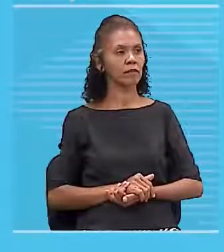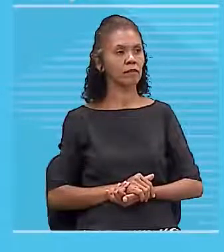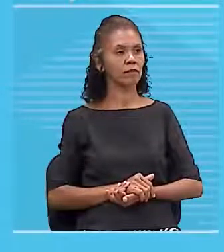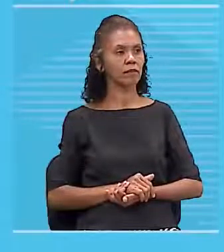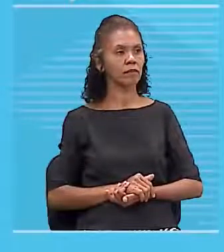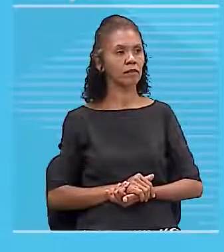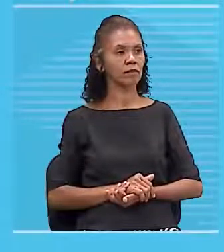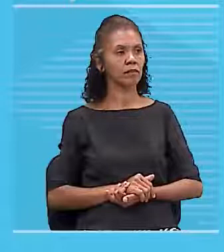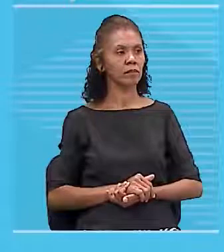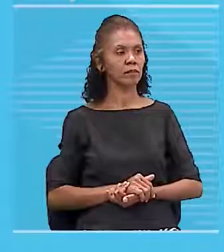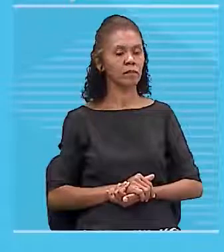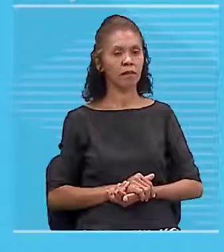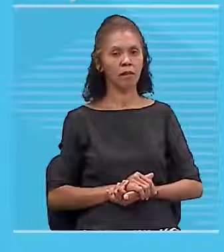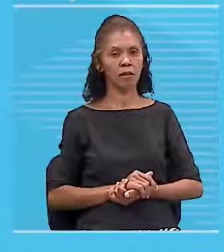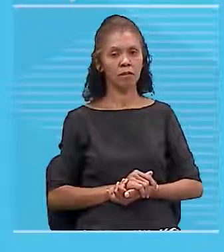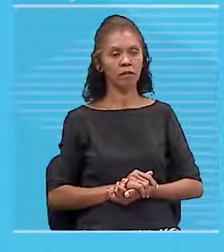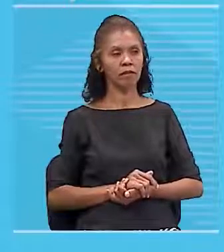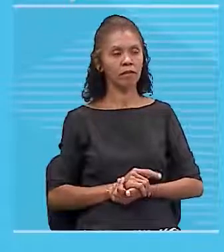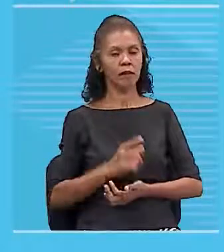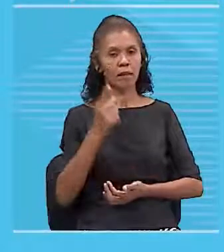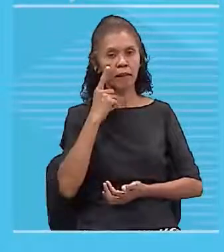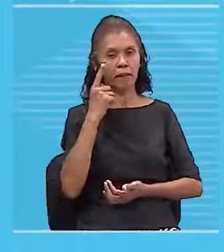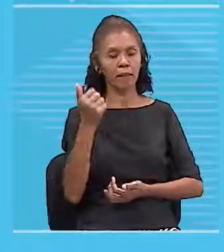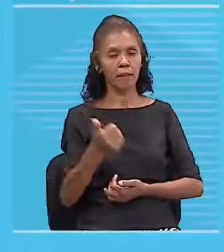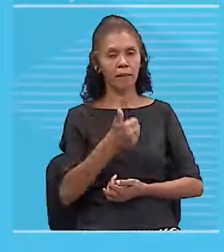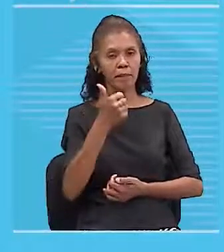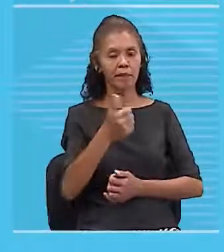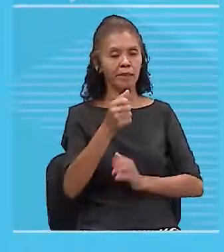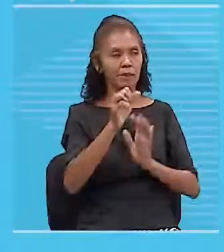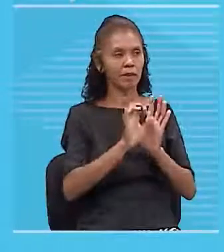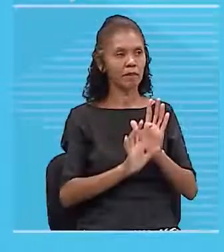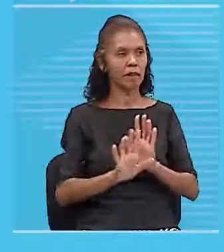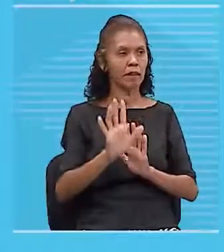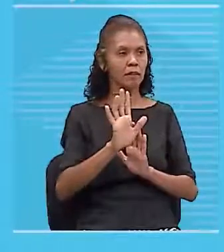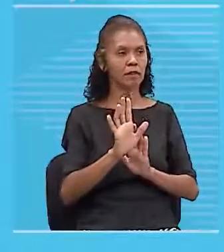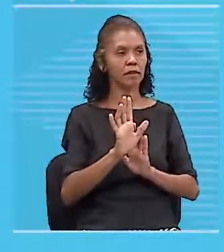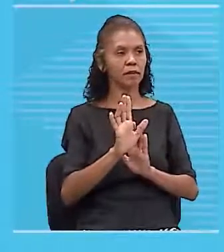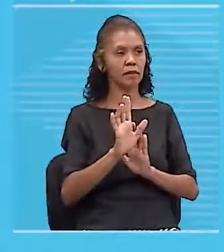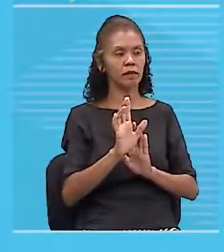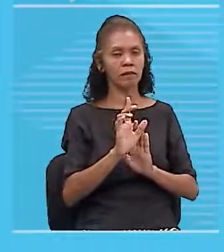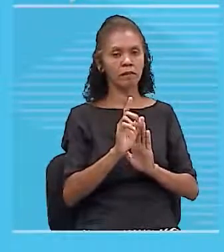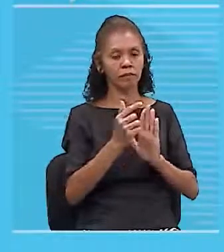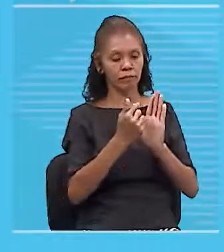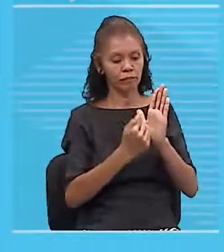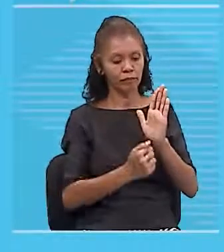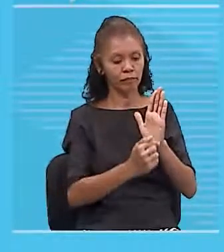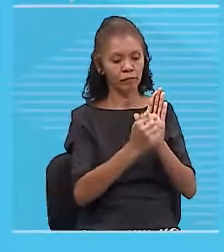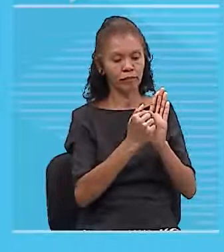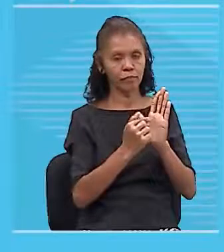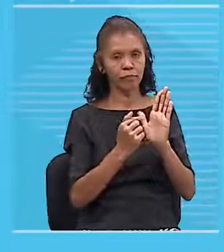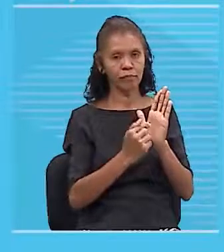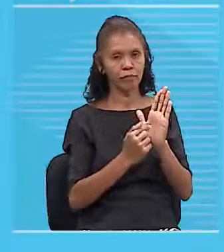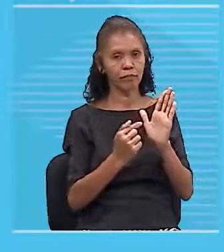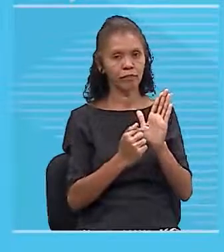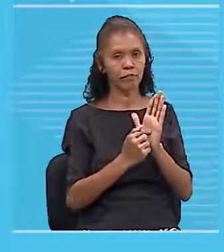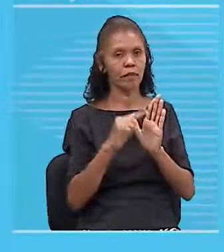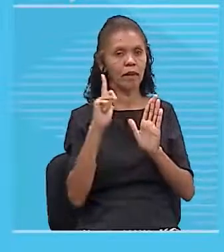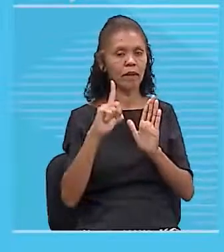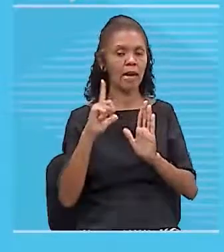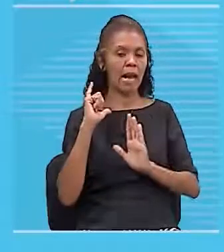um circulozinho com um pontinho no centro vai representar a saída da grandeza,